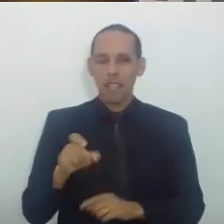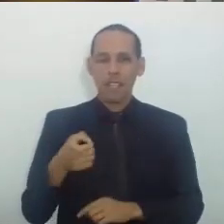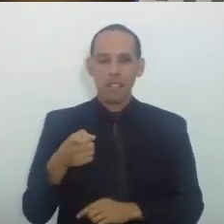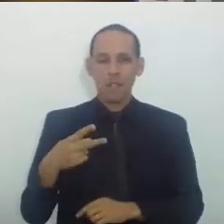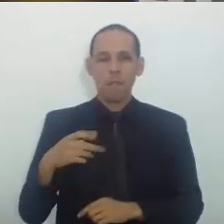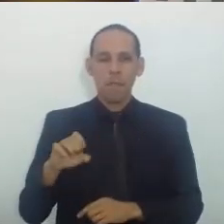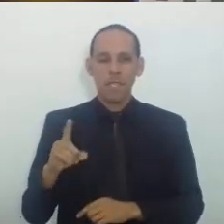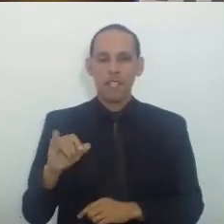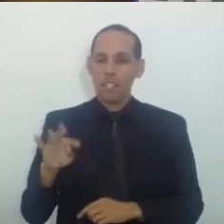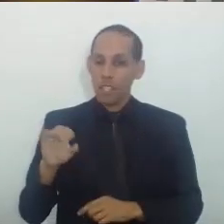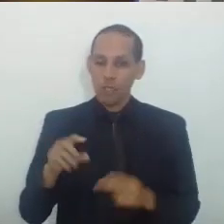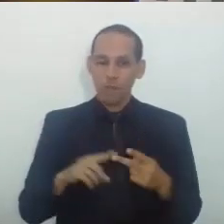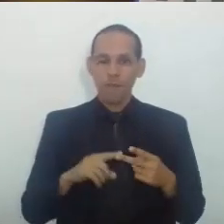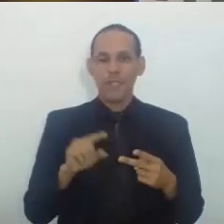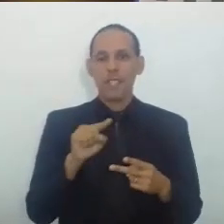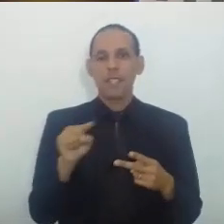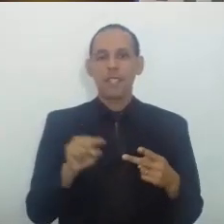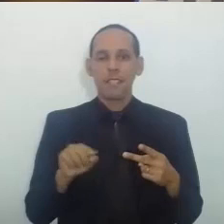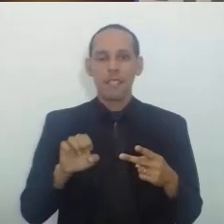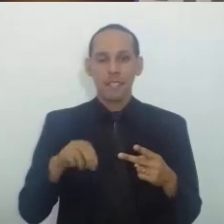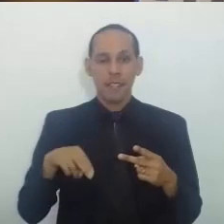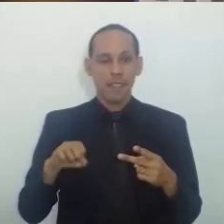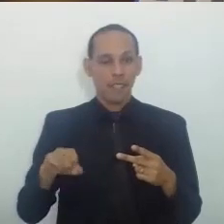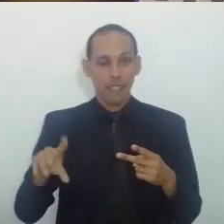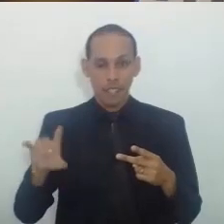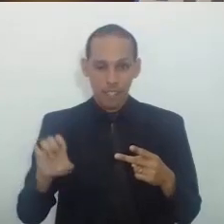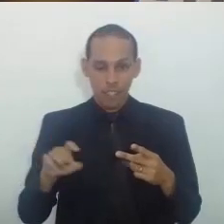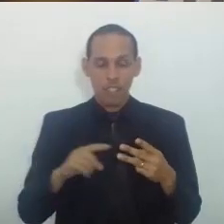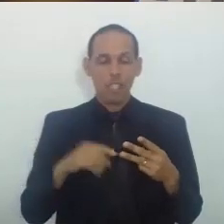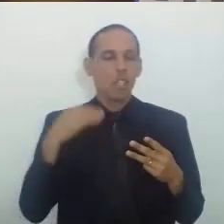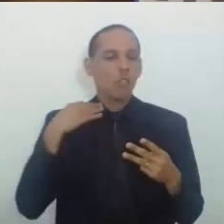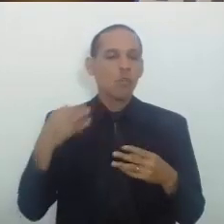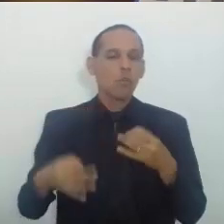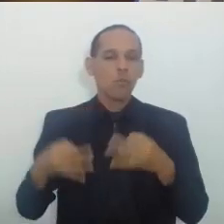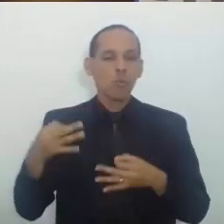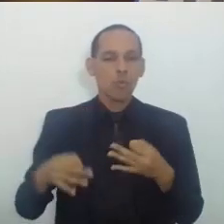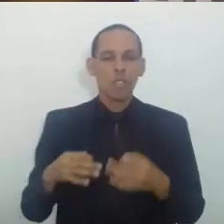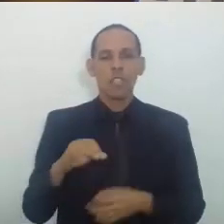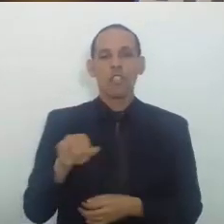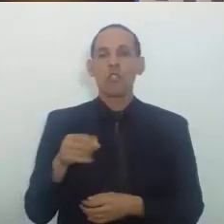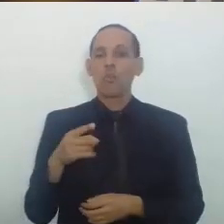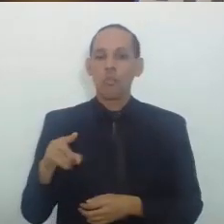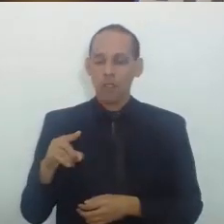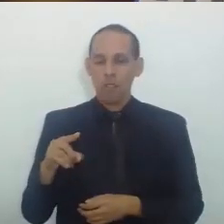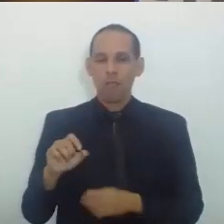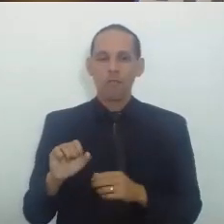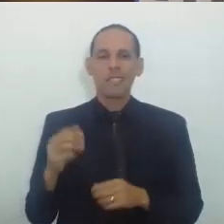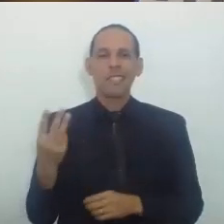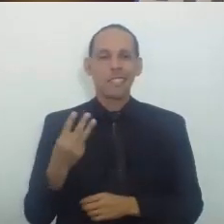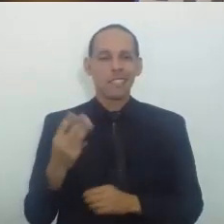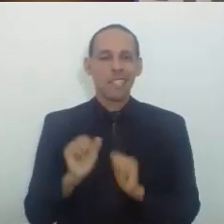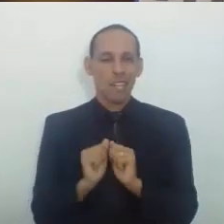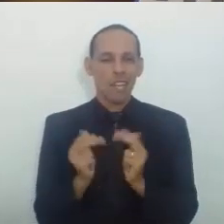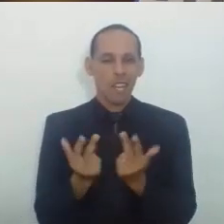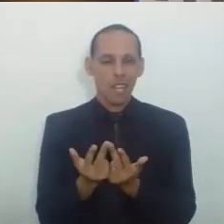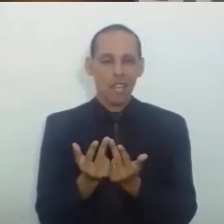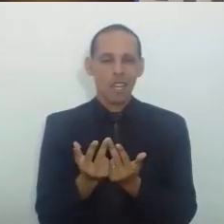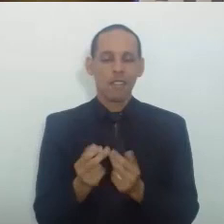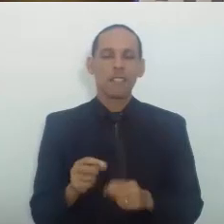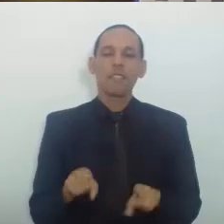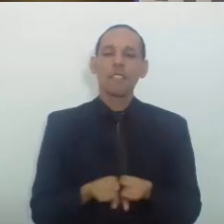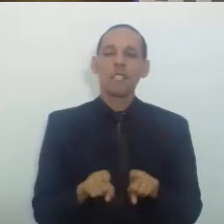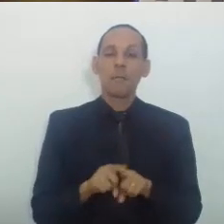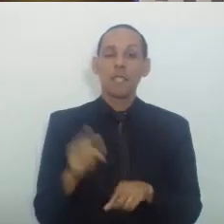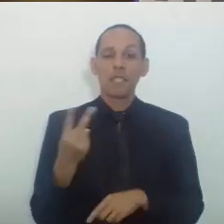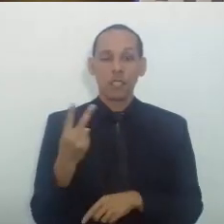Maria Zeneide Juiz convocado João Afonso por Deus Terceira câmara Segunda câmara